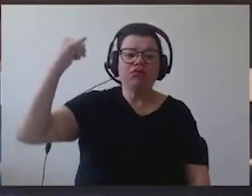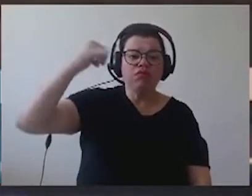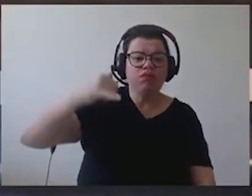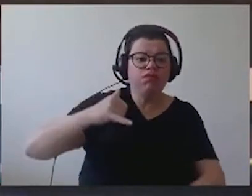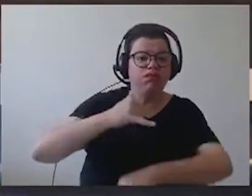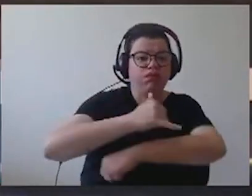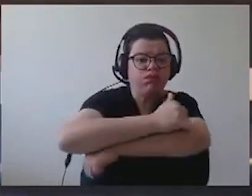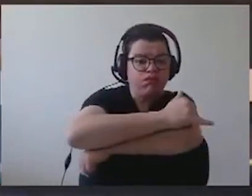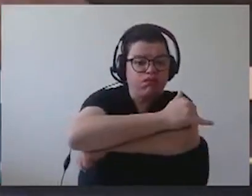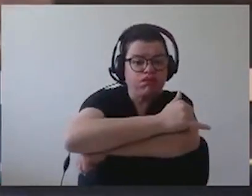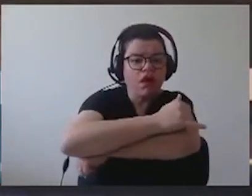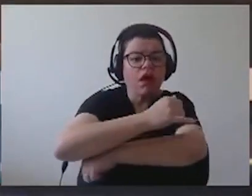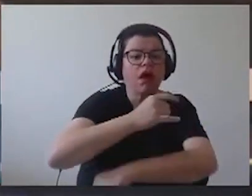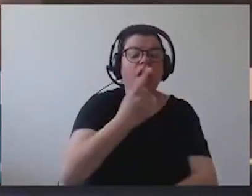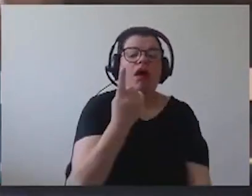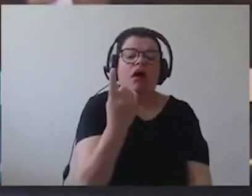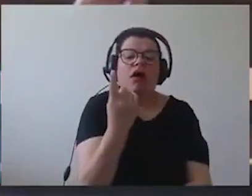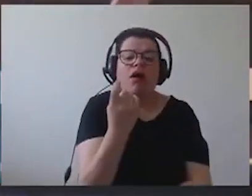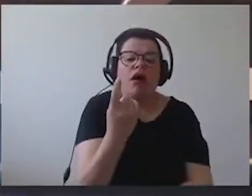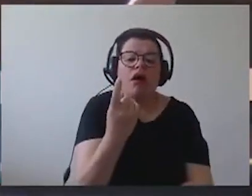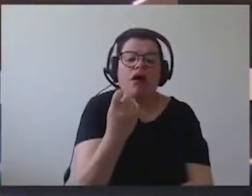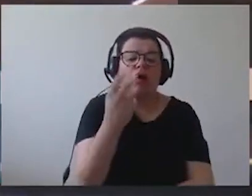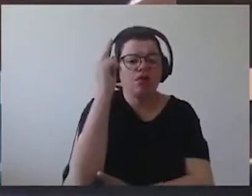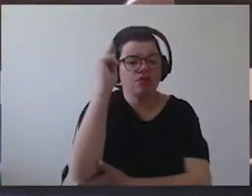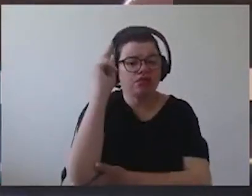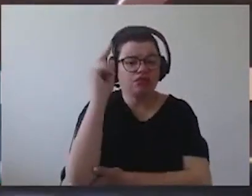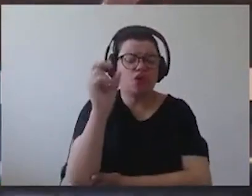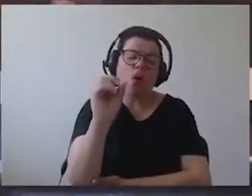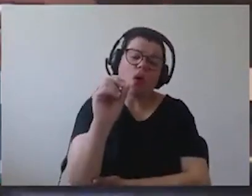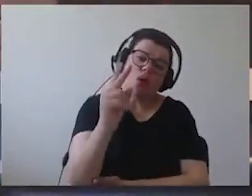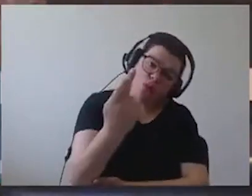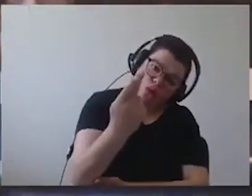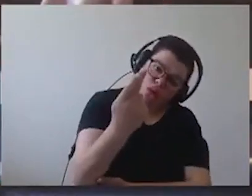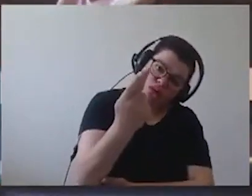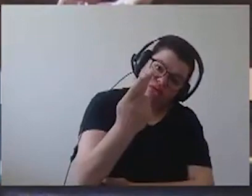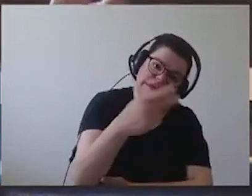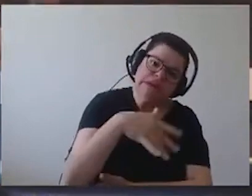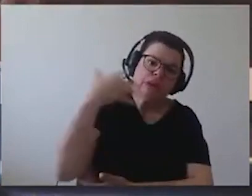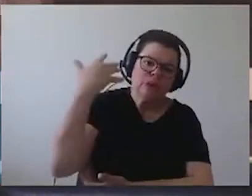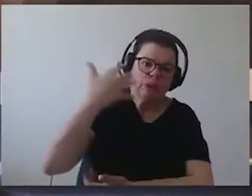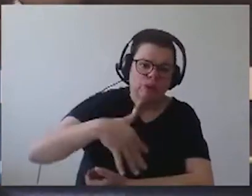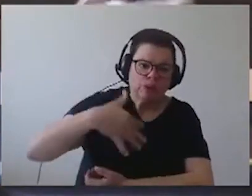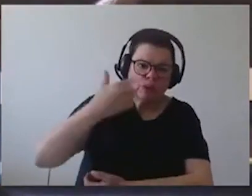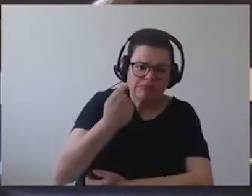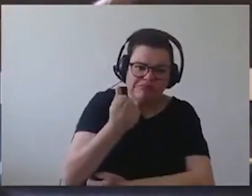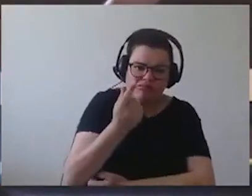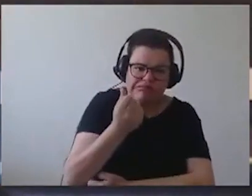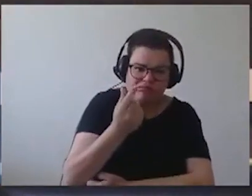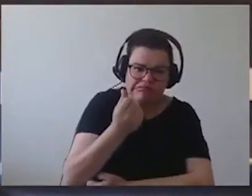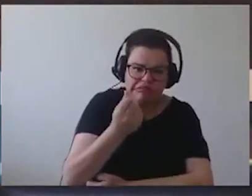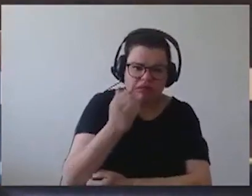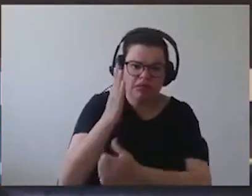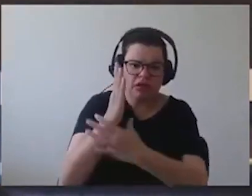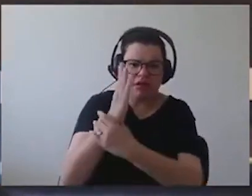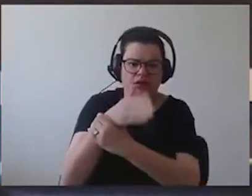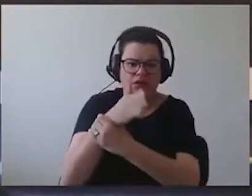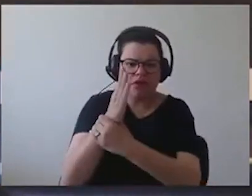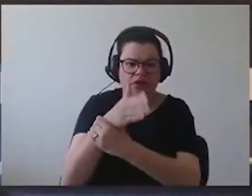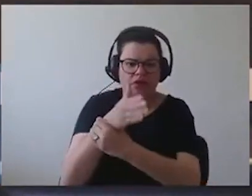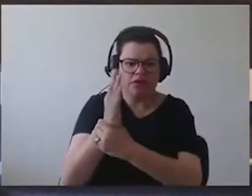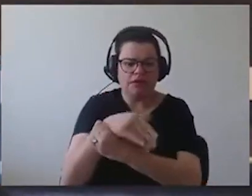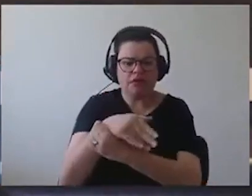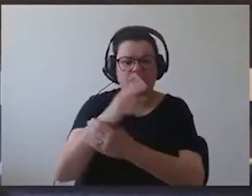e exclusivamente ou dos altos valores cobrados por táxis ou Ubers, ou